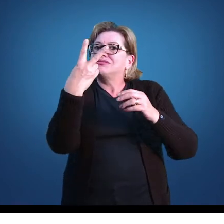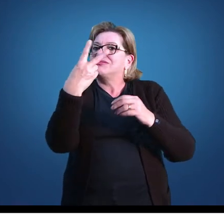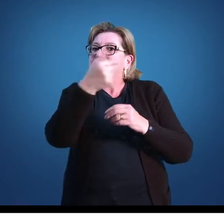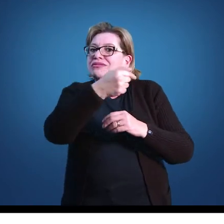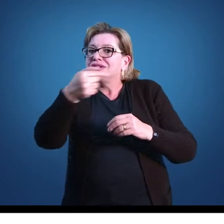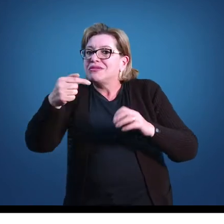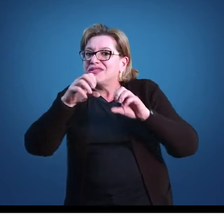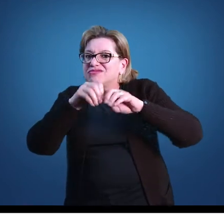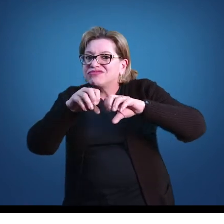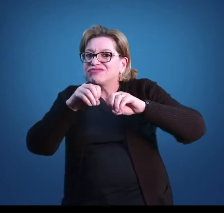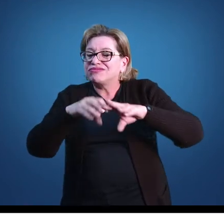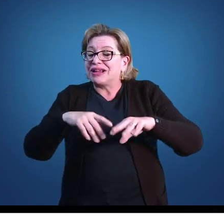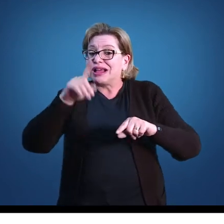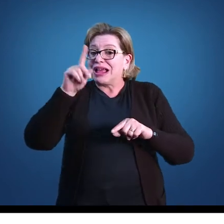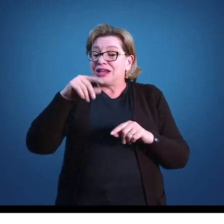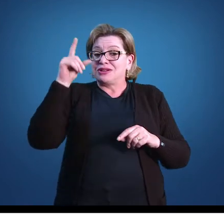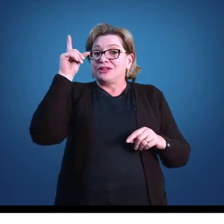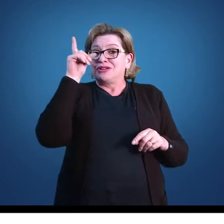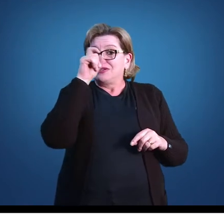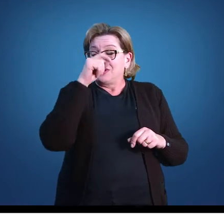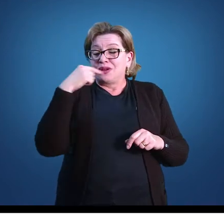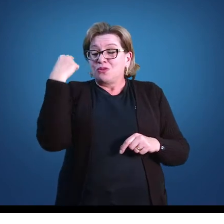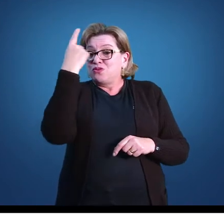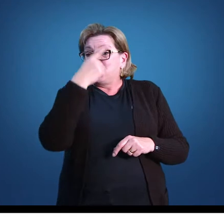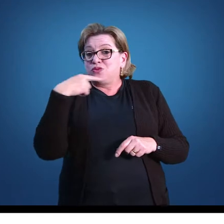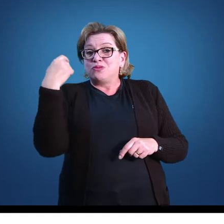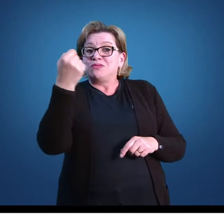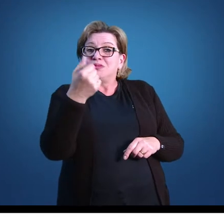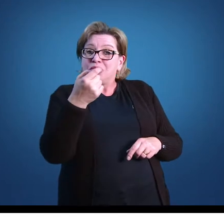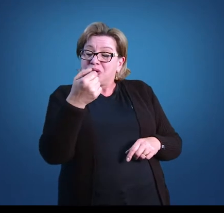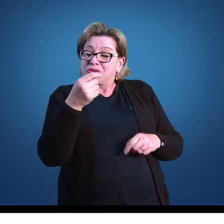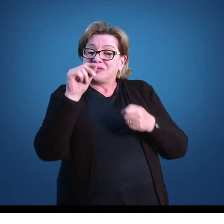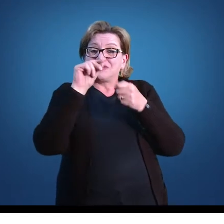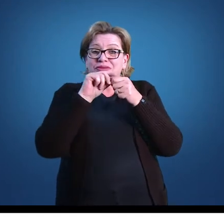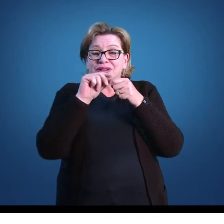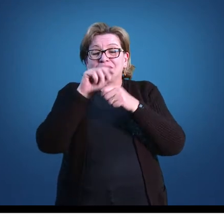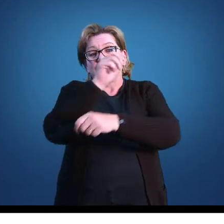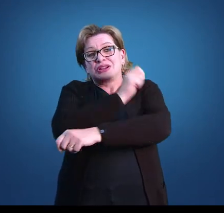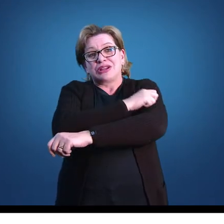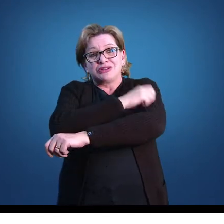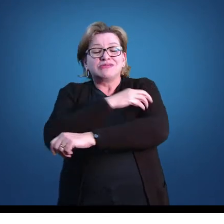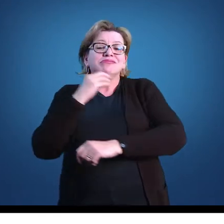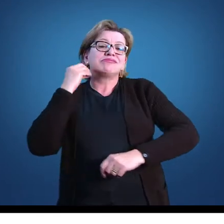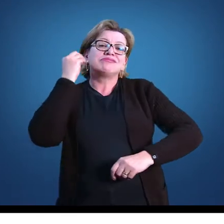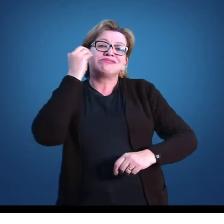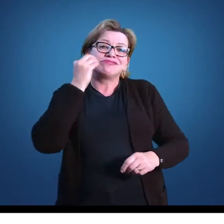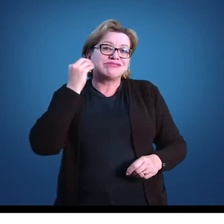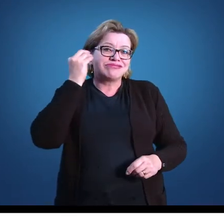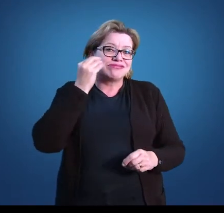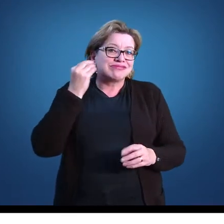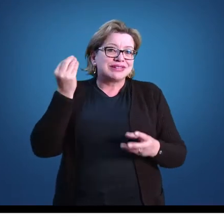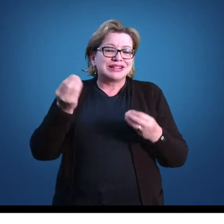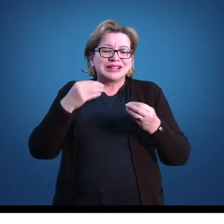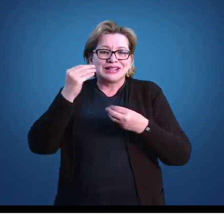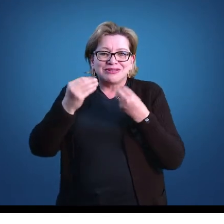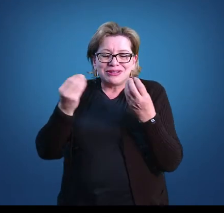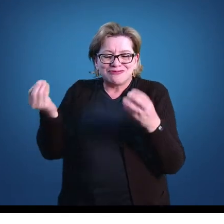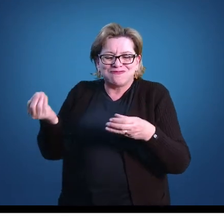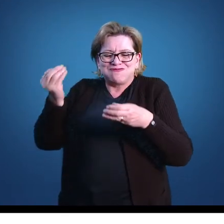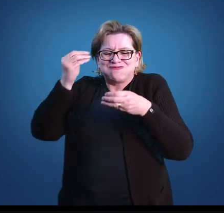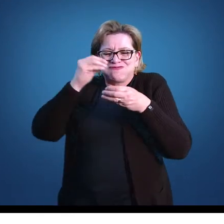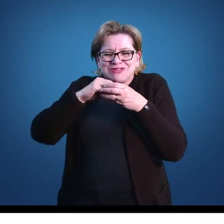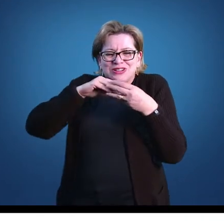virar nos 30. É muito pouco para realmente a gente fazer com que os alunos vivenciem e se envolvam.